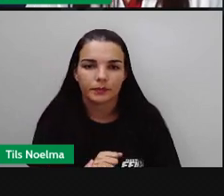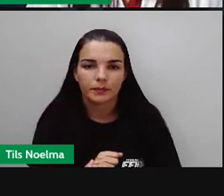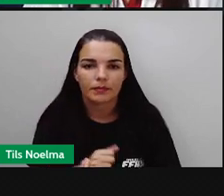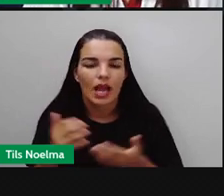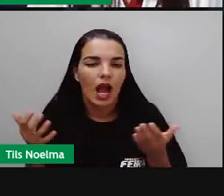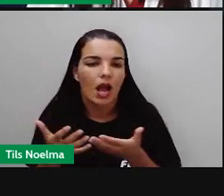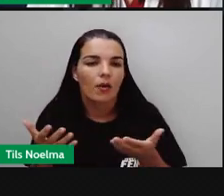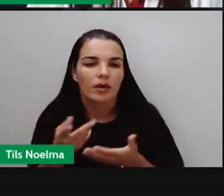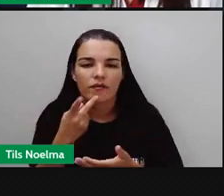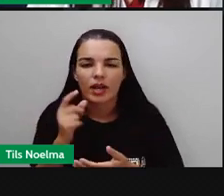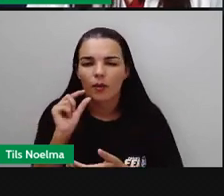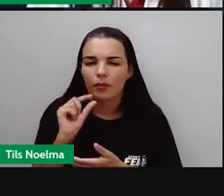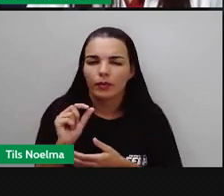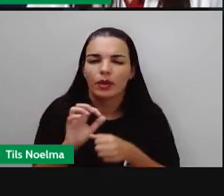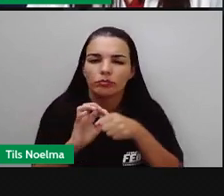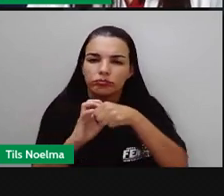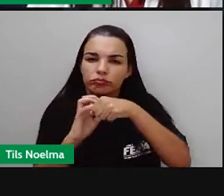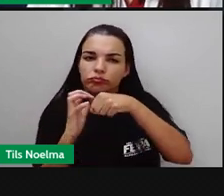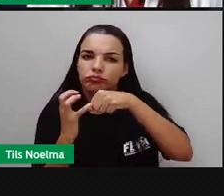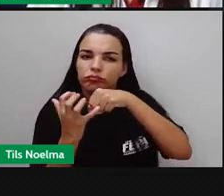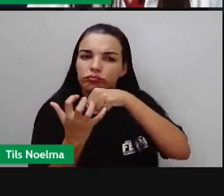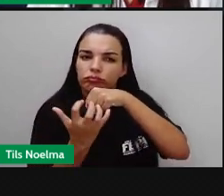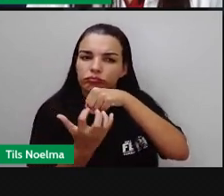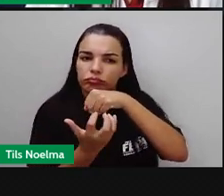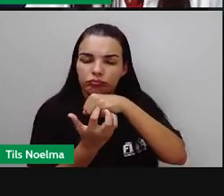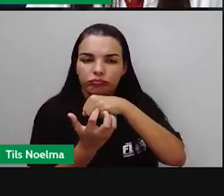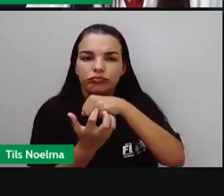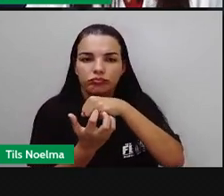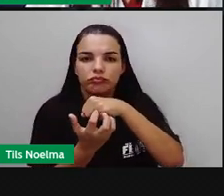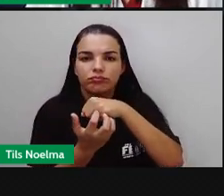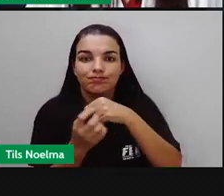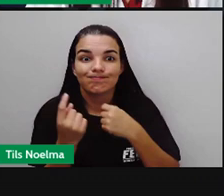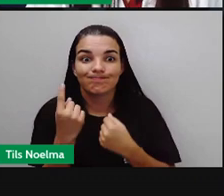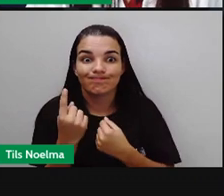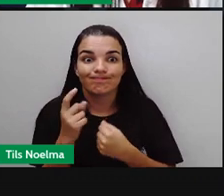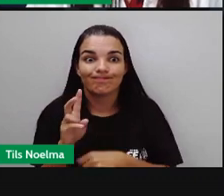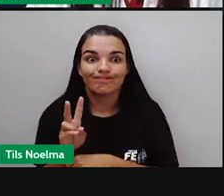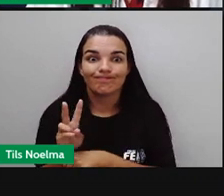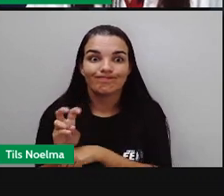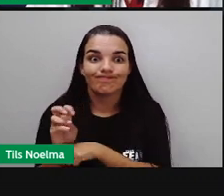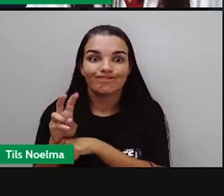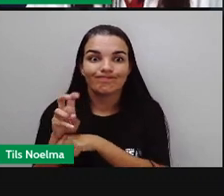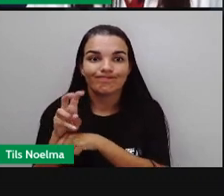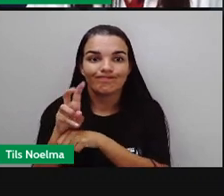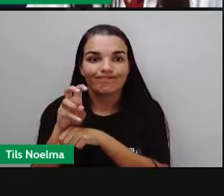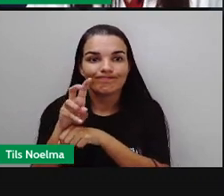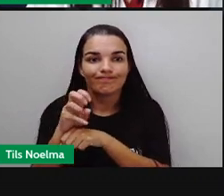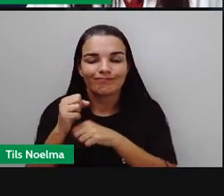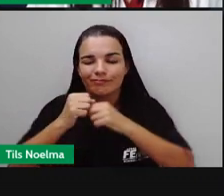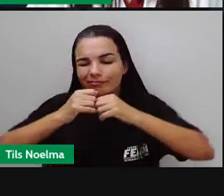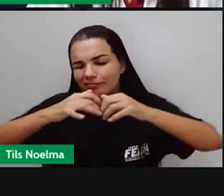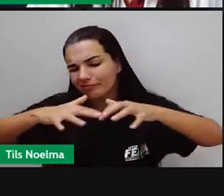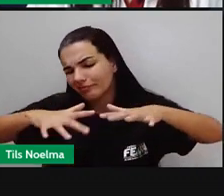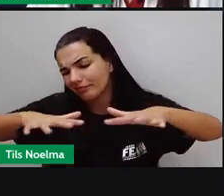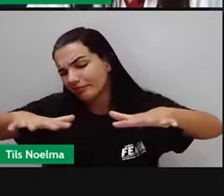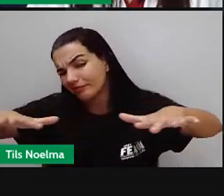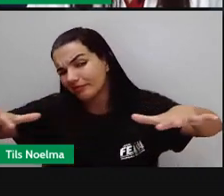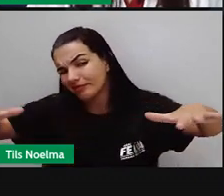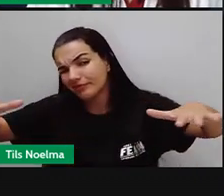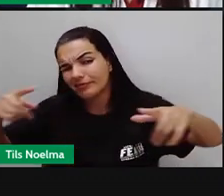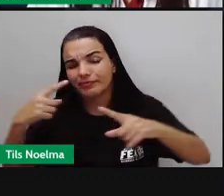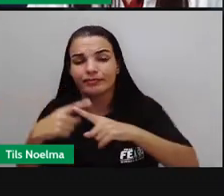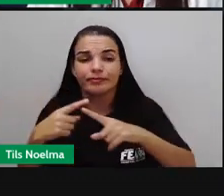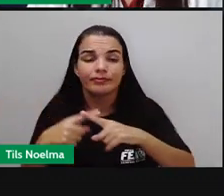E nós vamos falar um pouquinho mais aí sobre um tipo de vírus, né? Que tem repetido bastante aí,